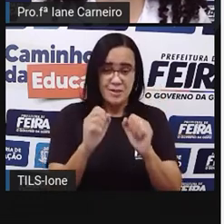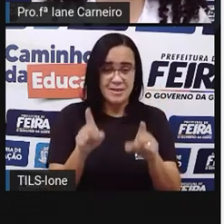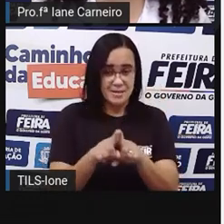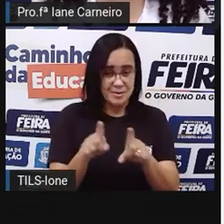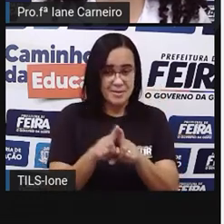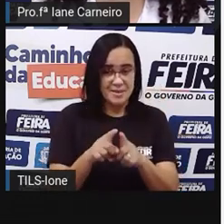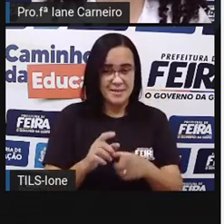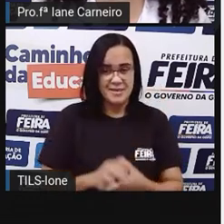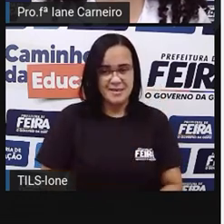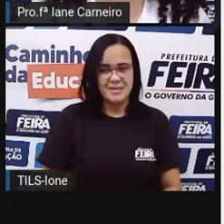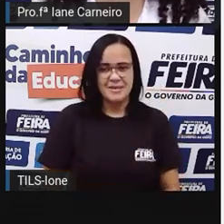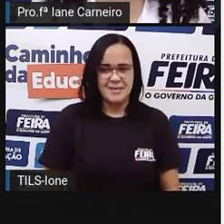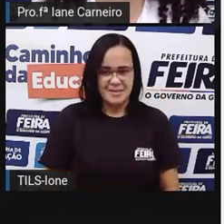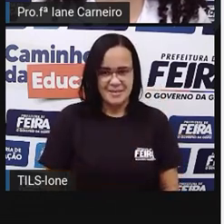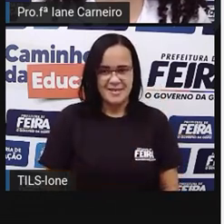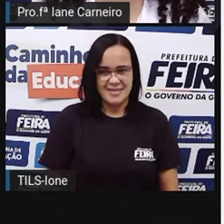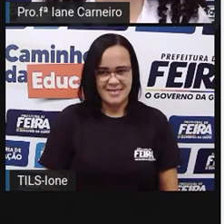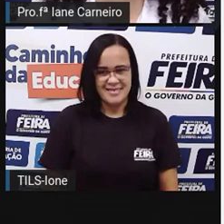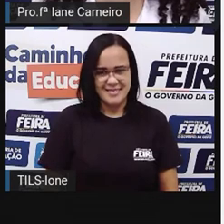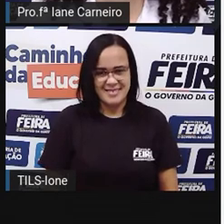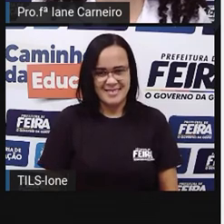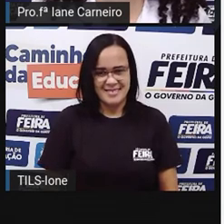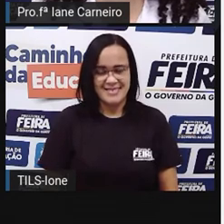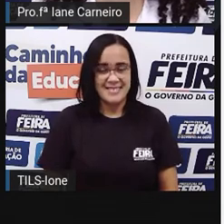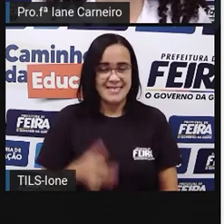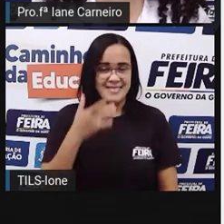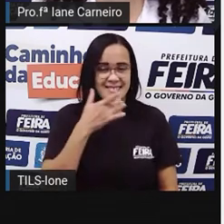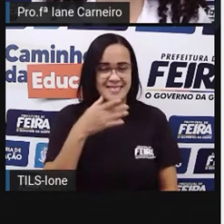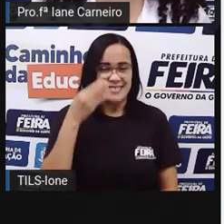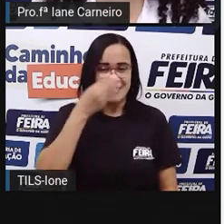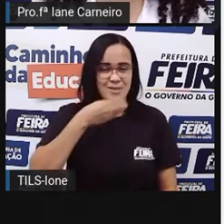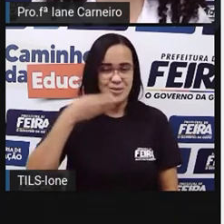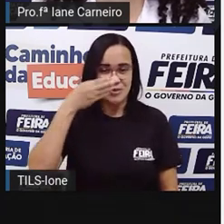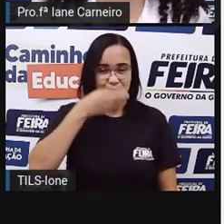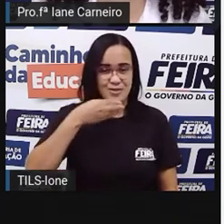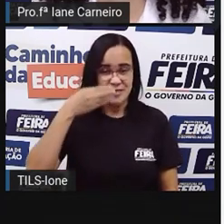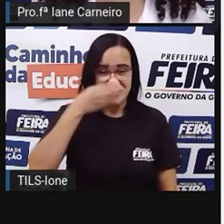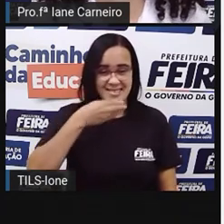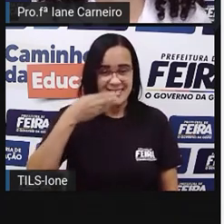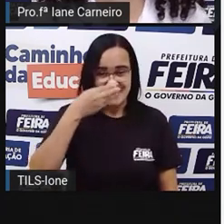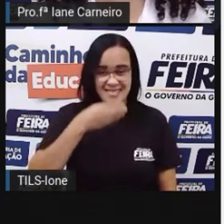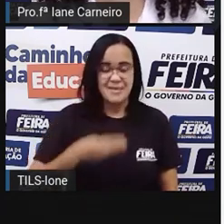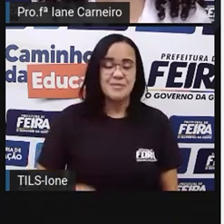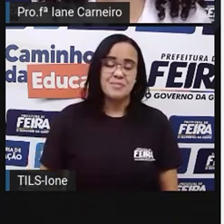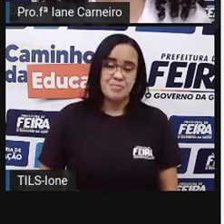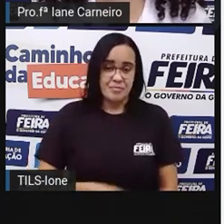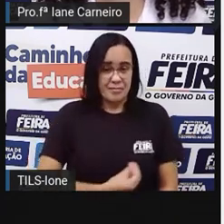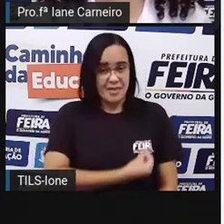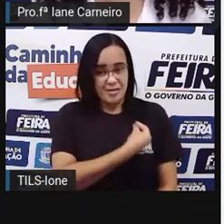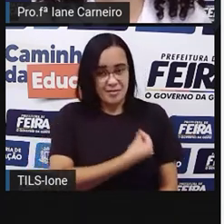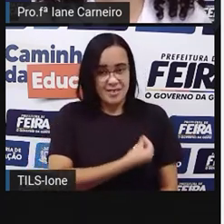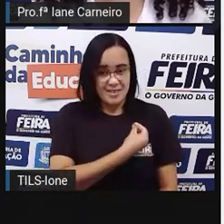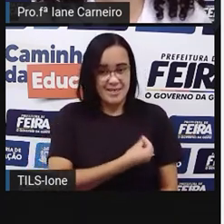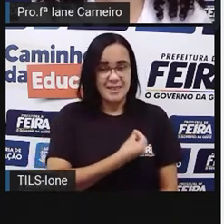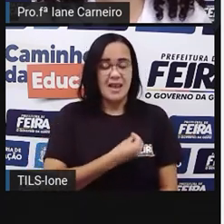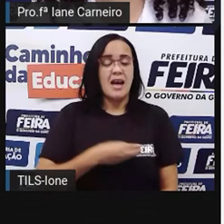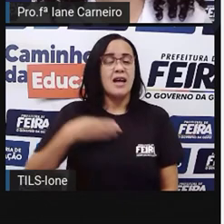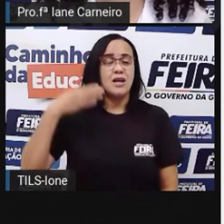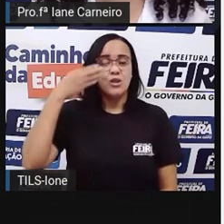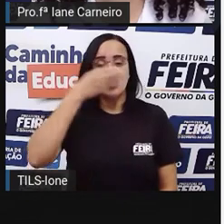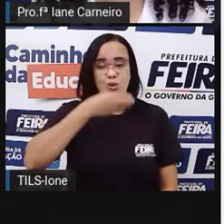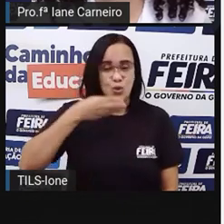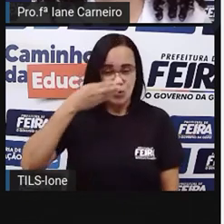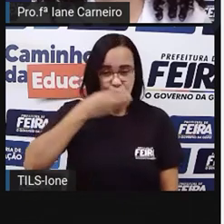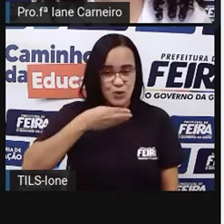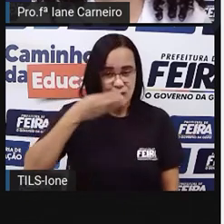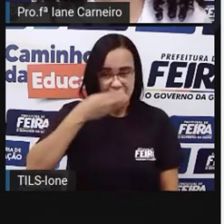Vou fazer um brigadeiro. É uma doce. É uma doce. Doce.